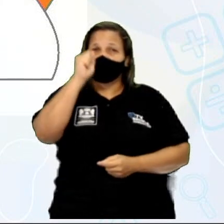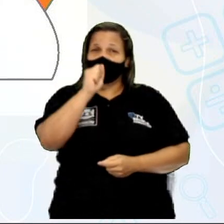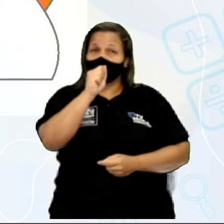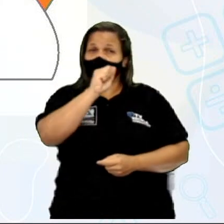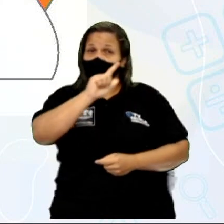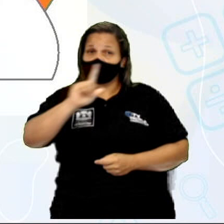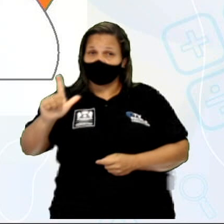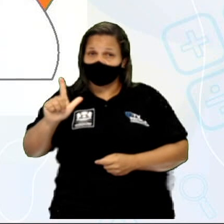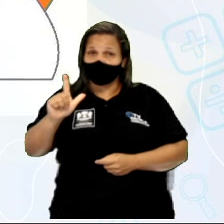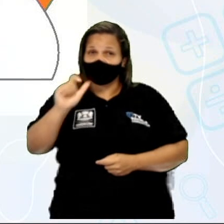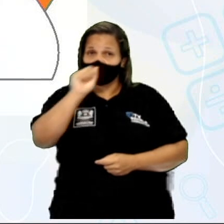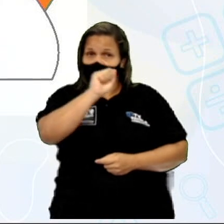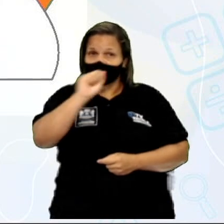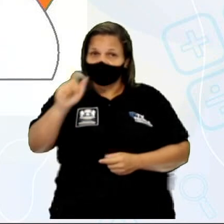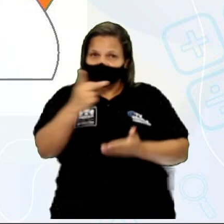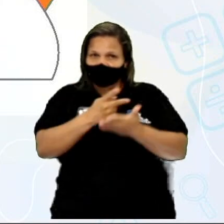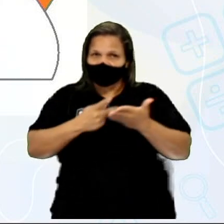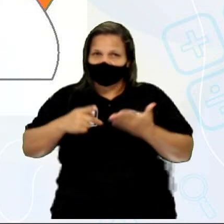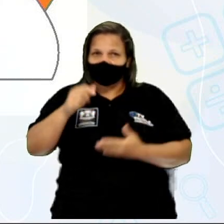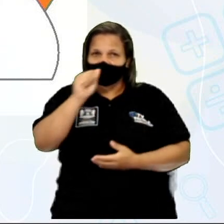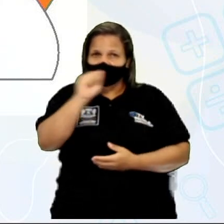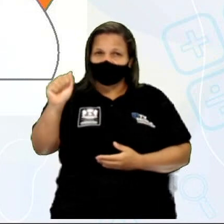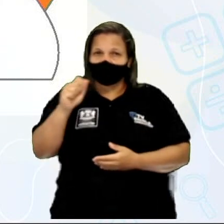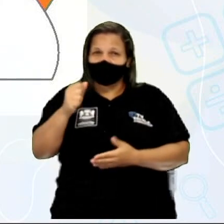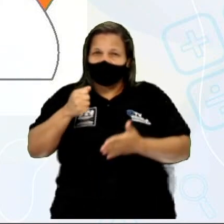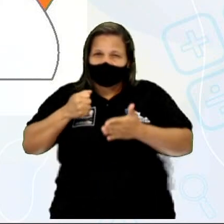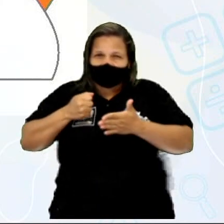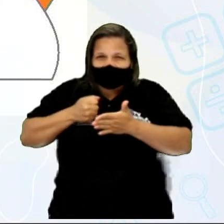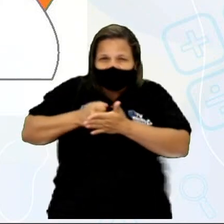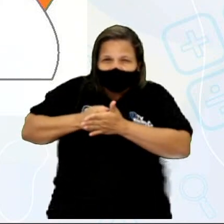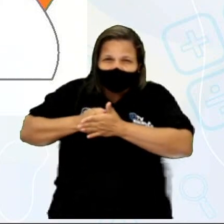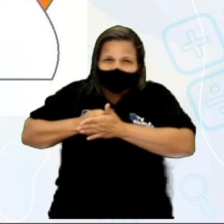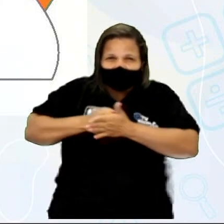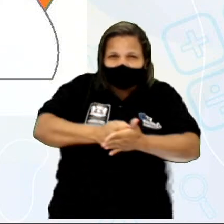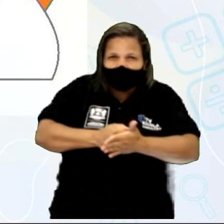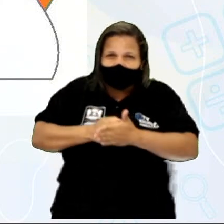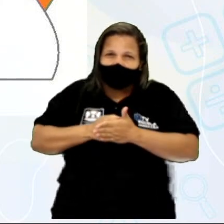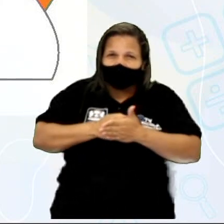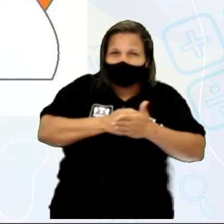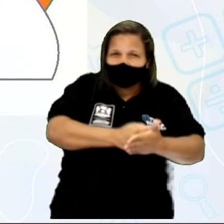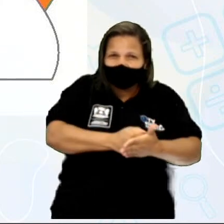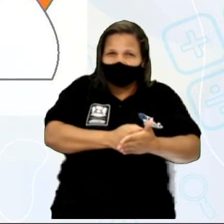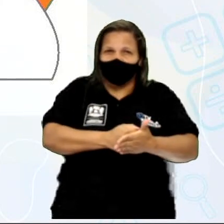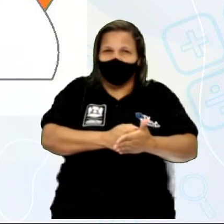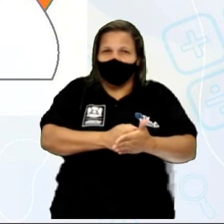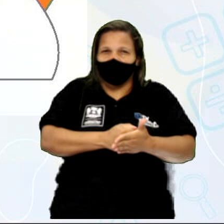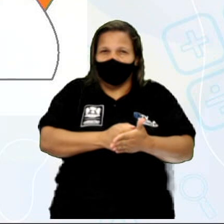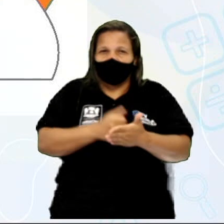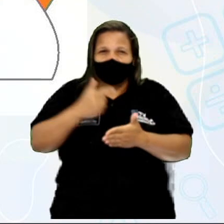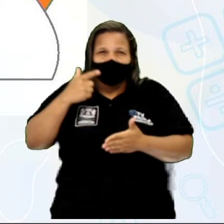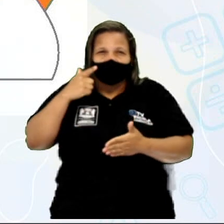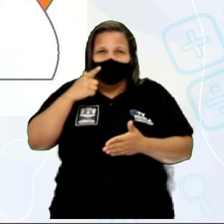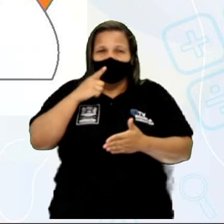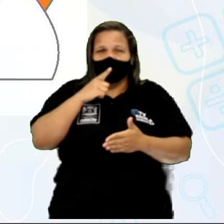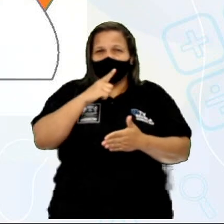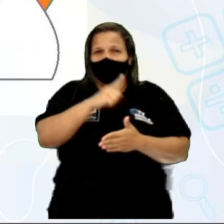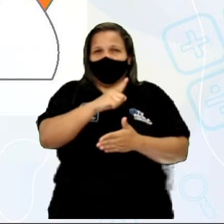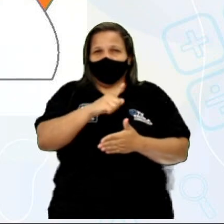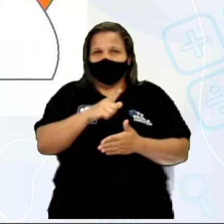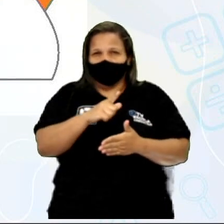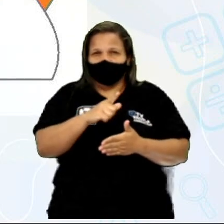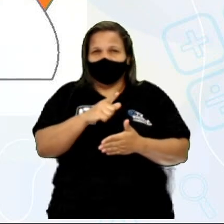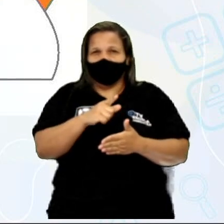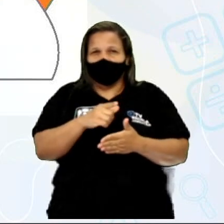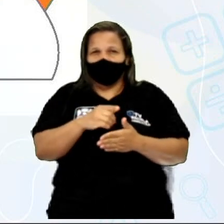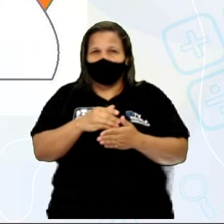certo? É ele que vai fazer a força para a corrente elétrica, para a intensidade da corrente passar. Coitada da